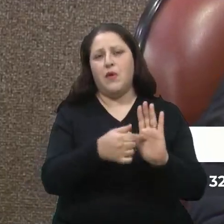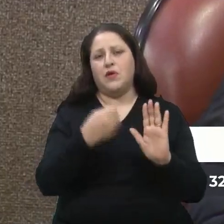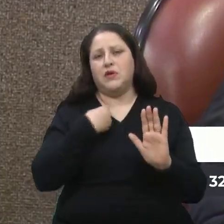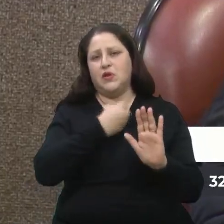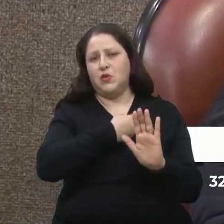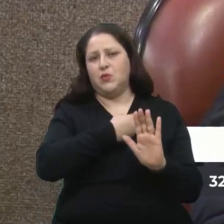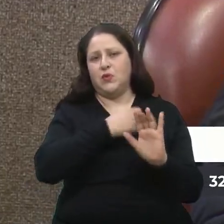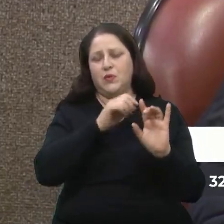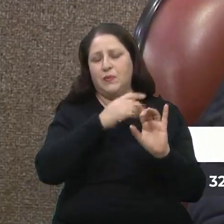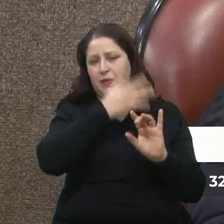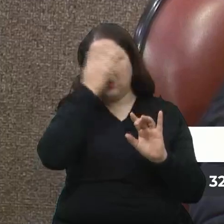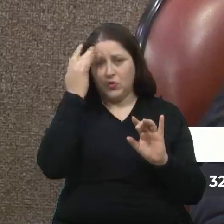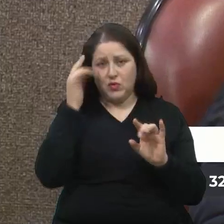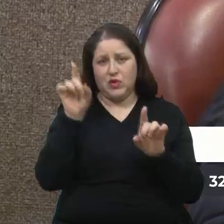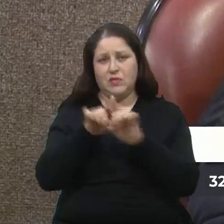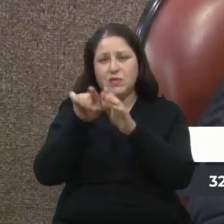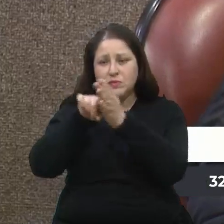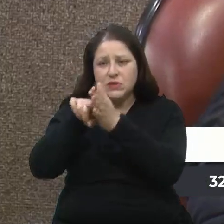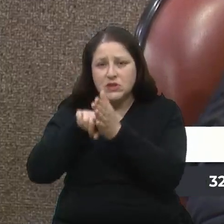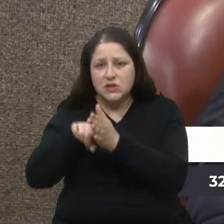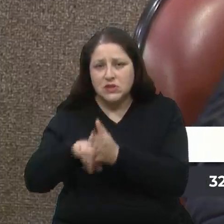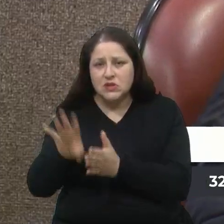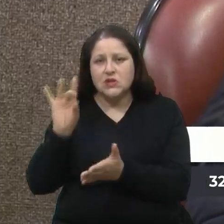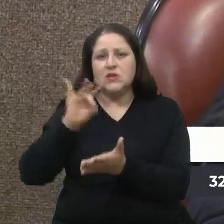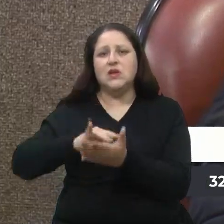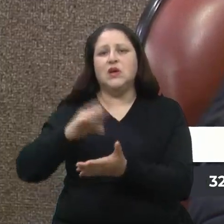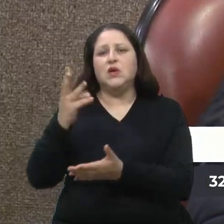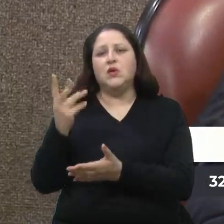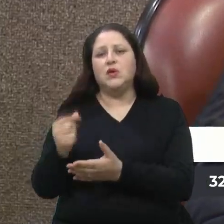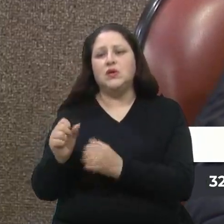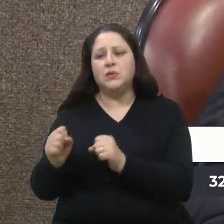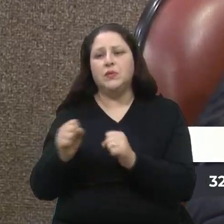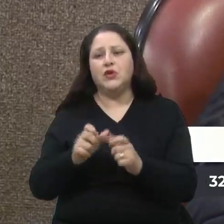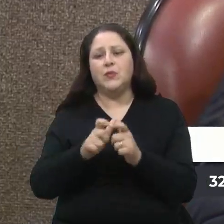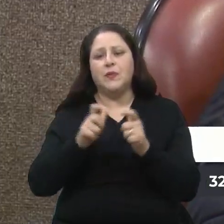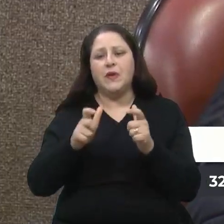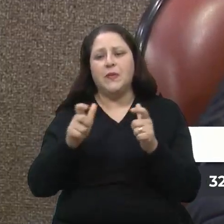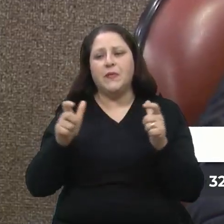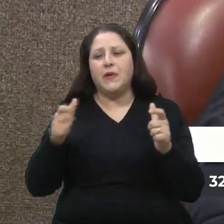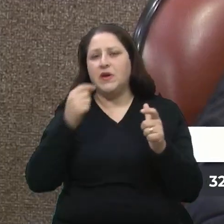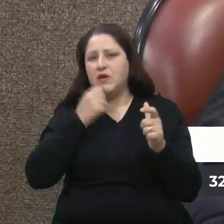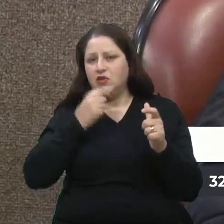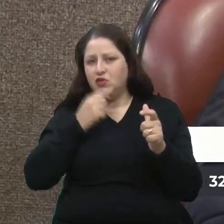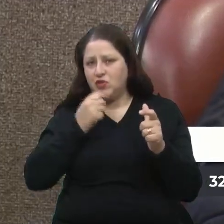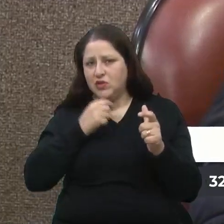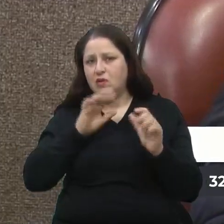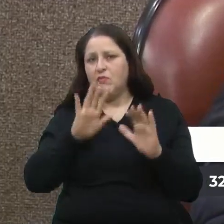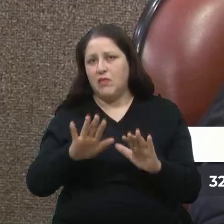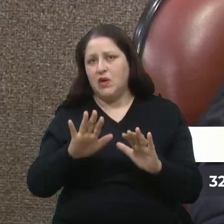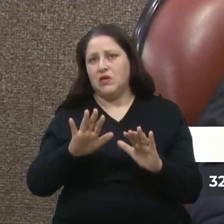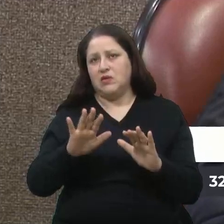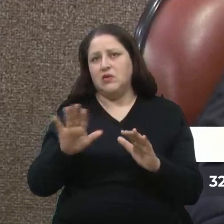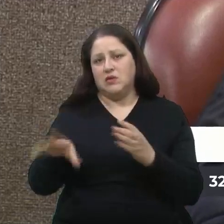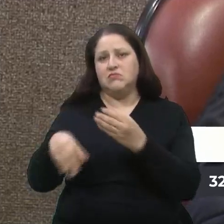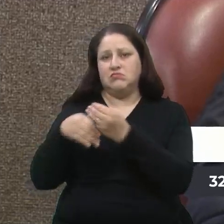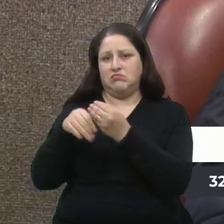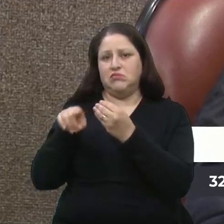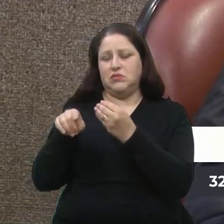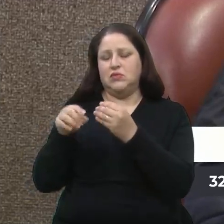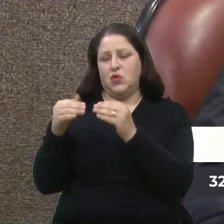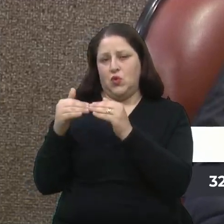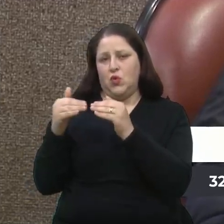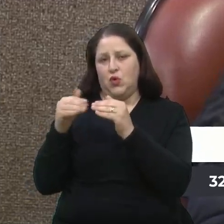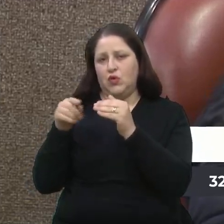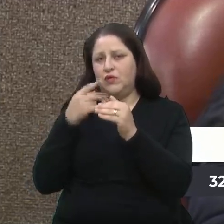fez um levantamento legítimo de quanto se poderia aumentar Caxias do Sul. Mas corroboro com vossa excelência de que